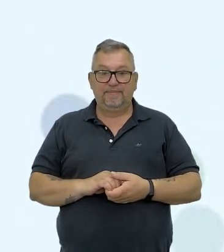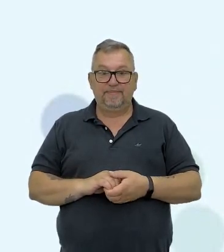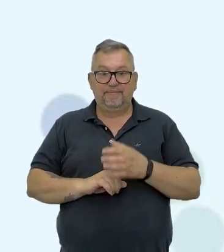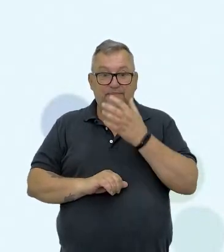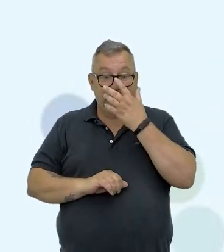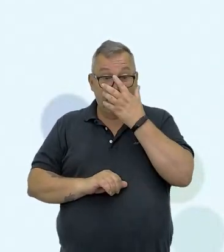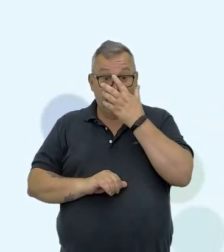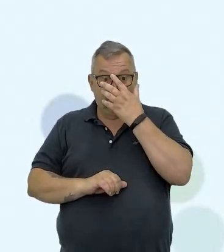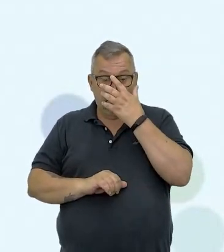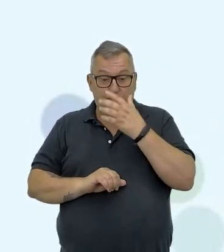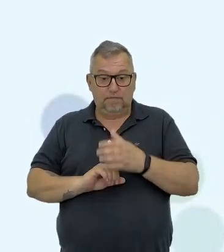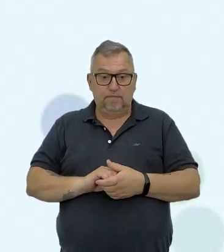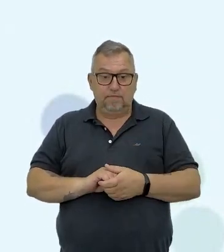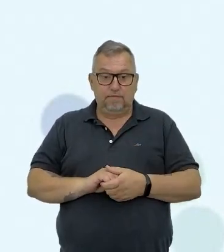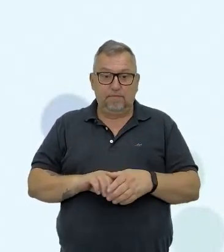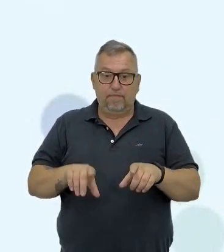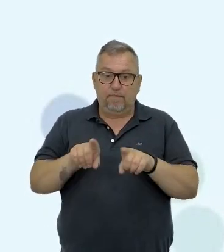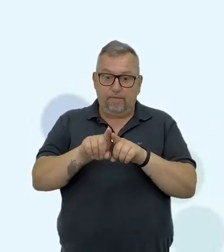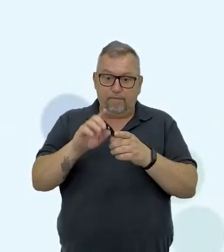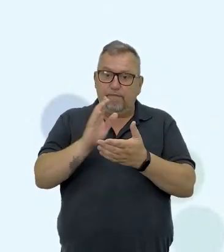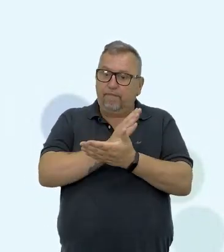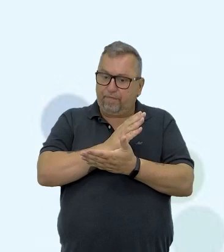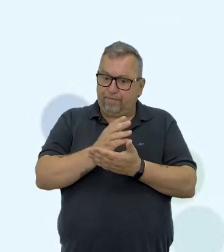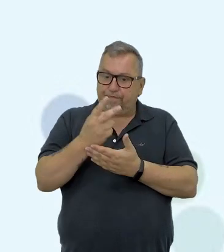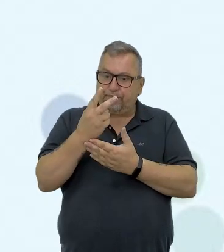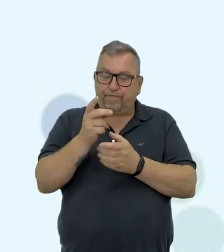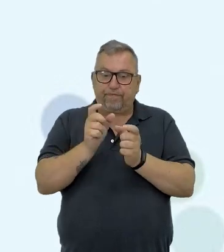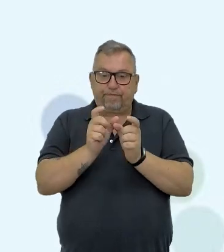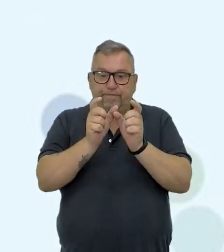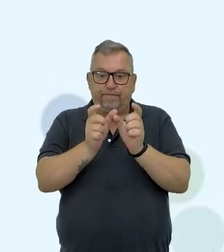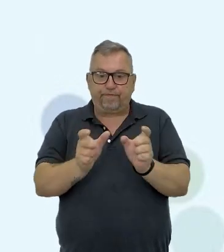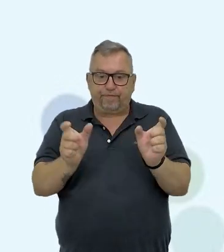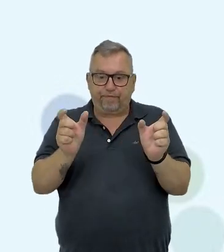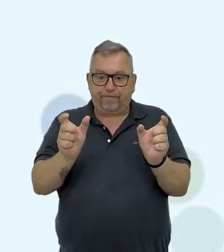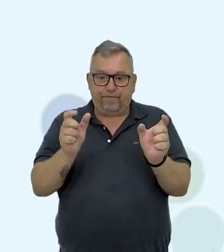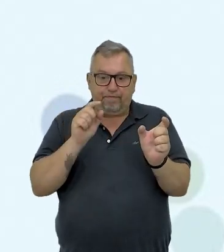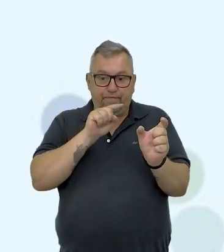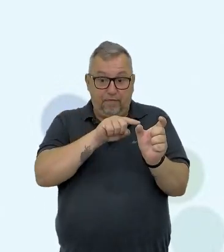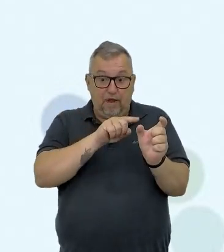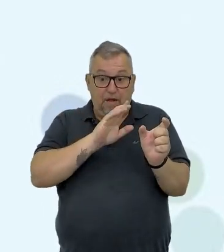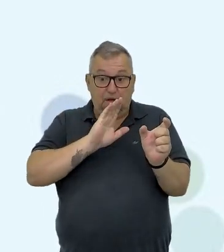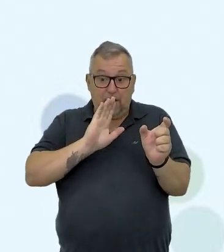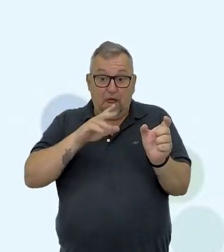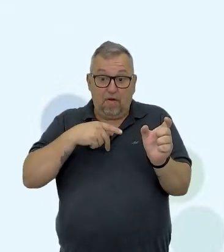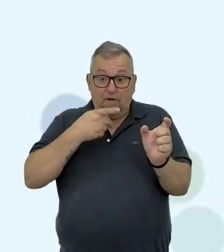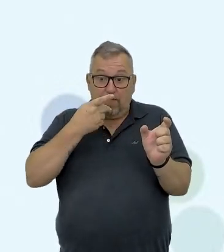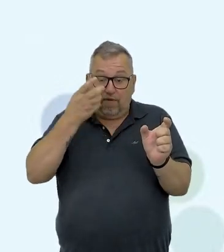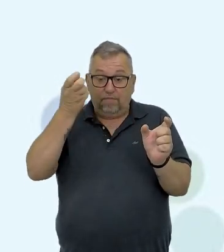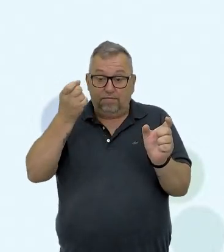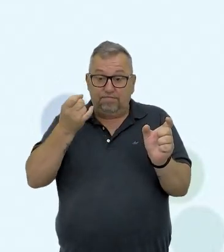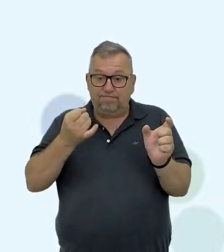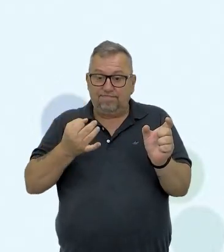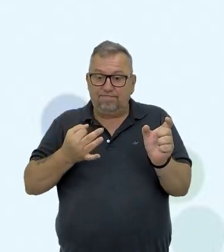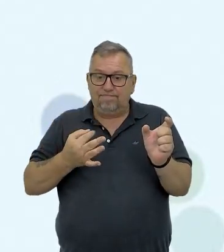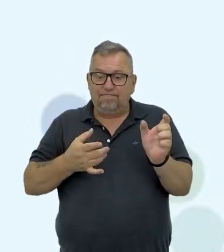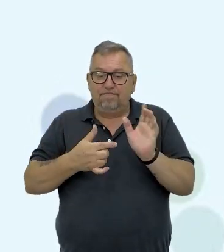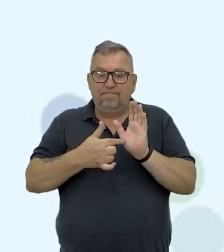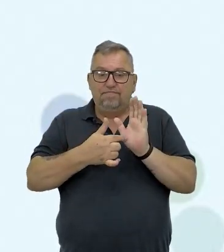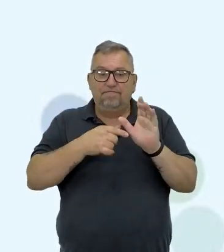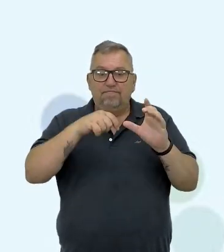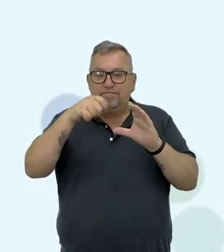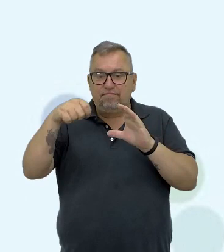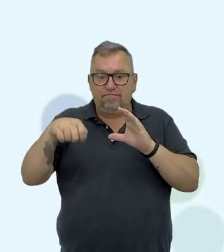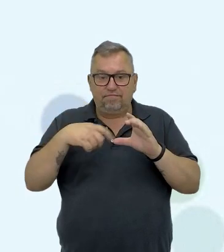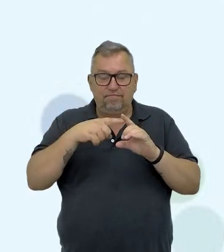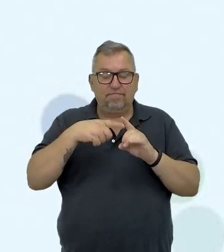amostra. Pode ser dividido em duas etapas. A primeira etapa, a gente já falou, né? Que é a apresentação dos vídeos mesmo e depois vocês